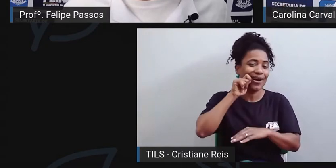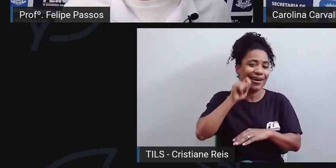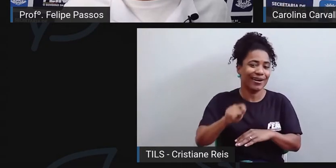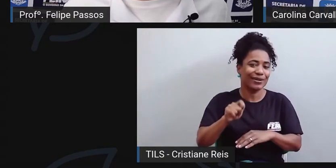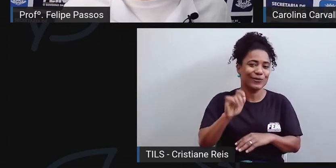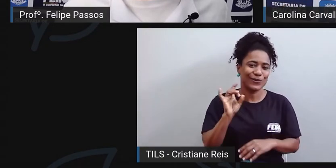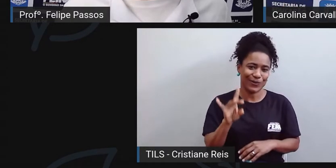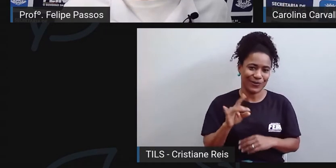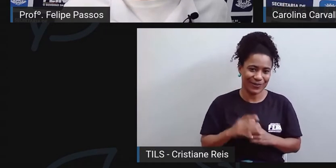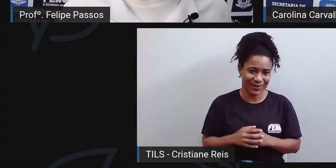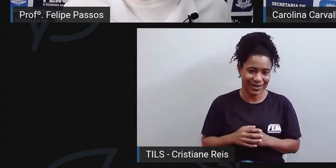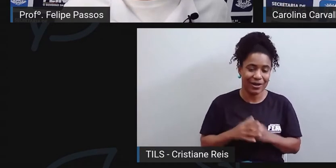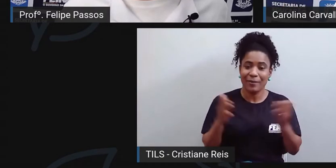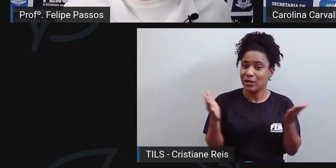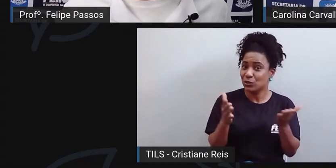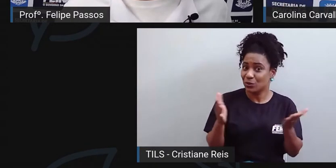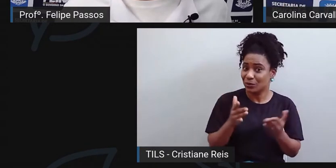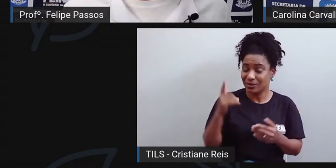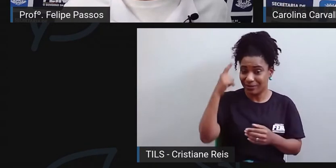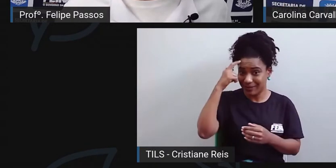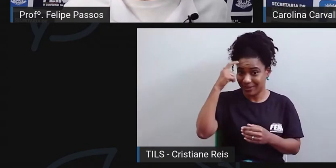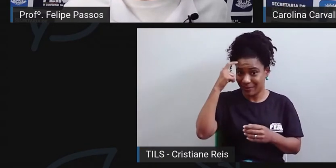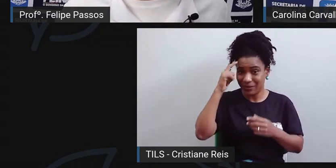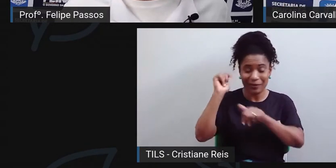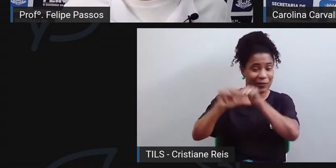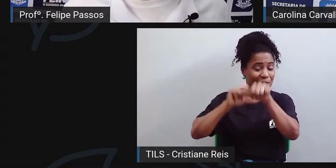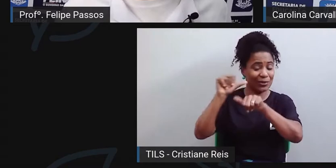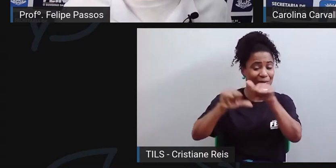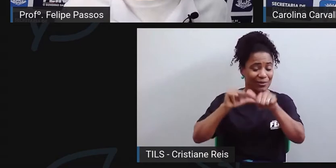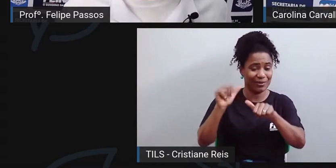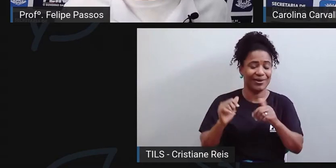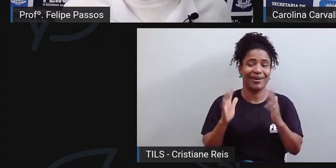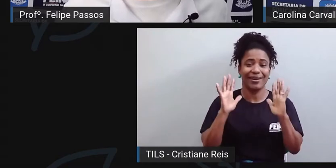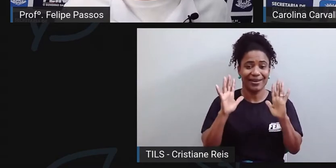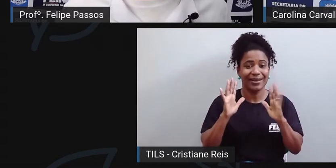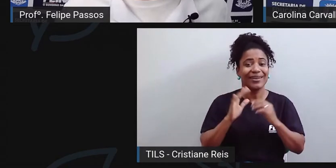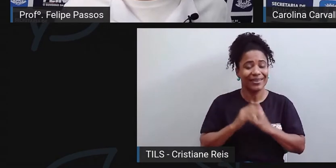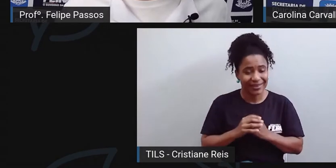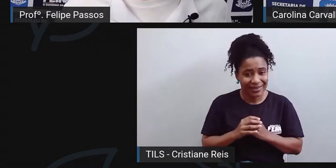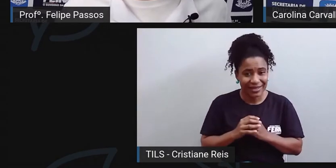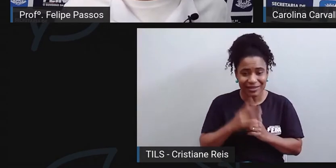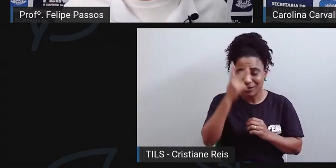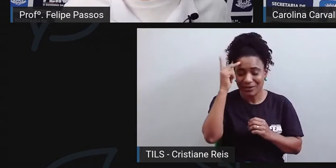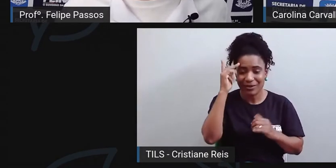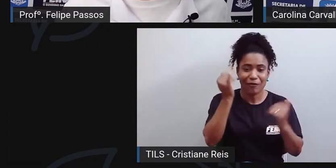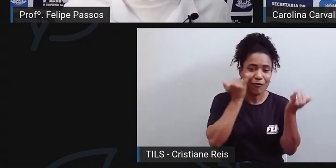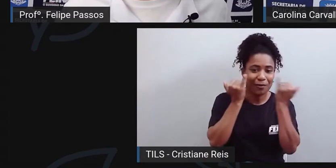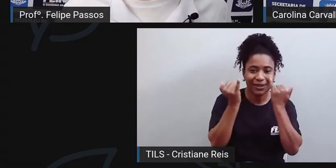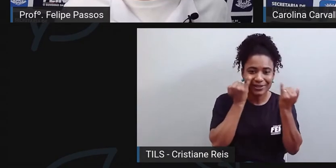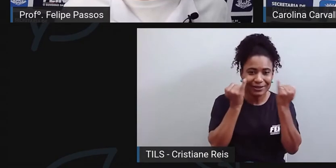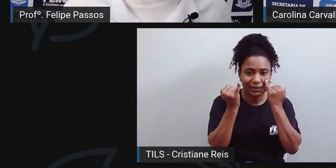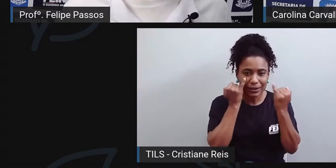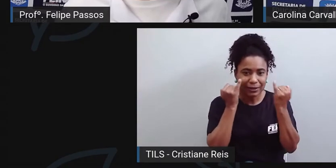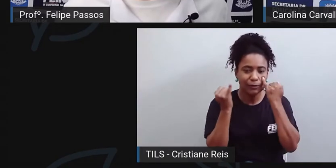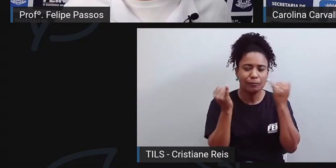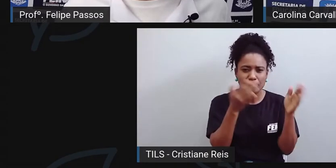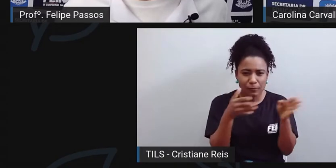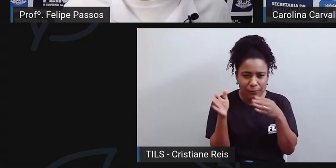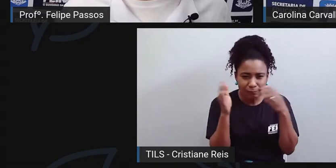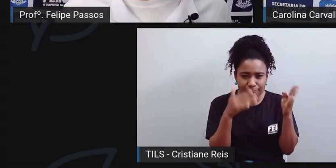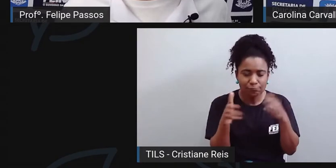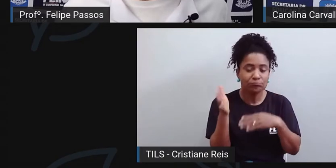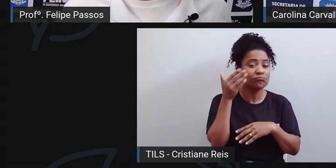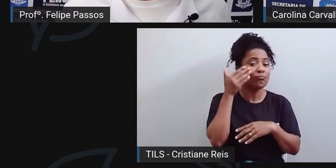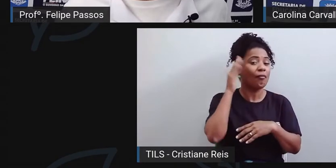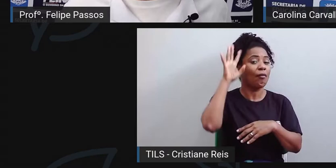E hoje, esse pensamento tem mudado, graças a Deus. As pessoas têm tido mais informação, as pessoas têm tido mais acesso ao